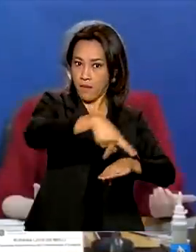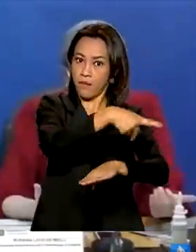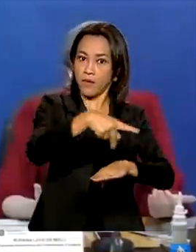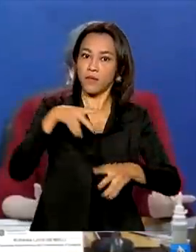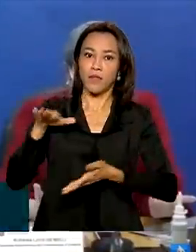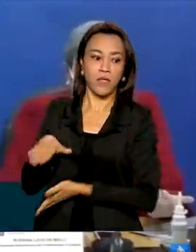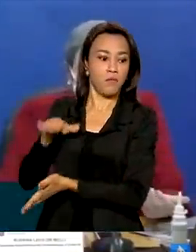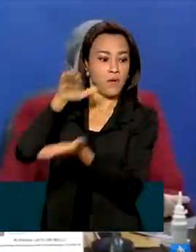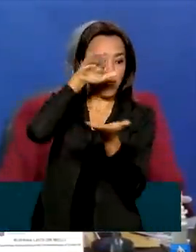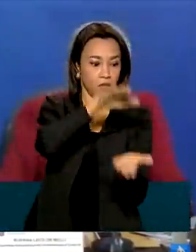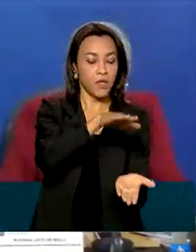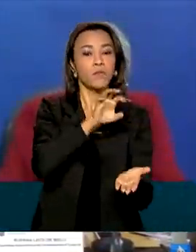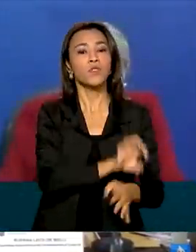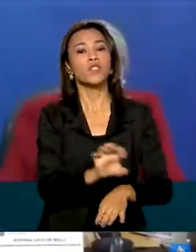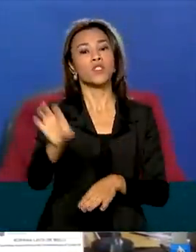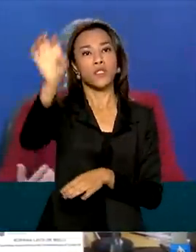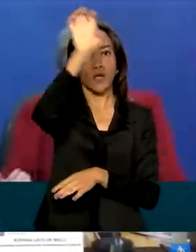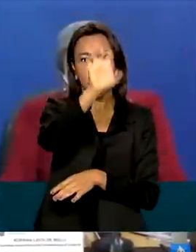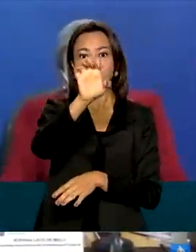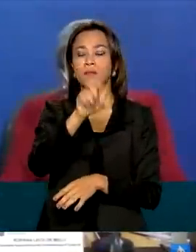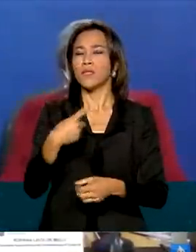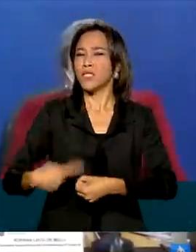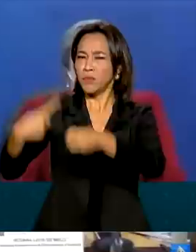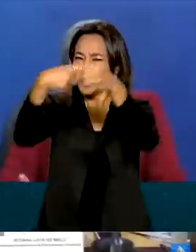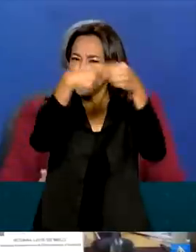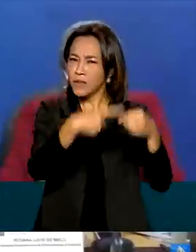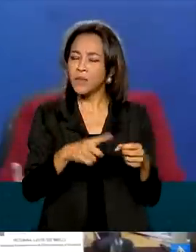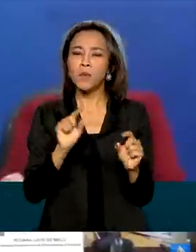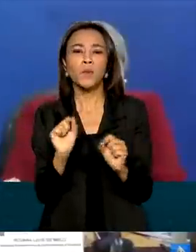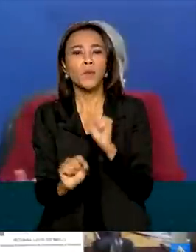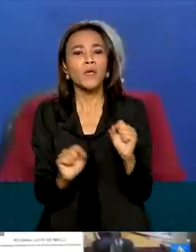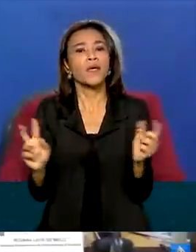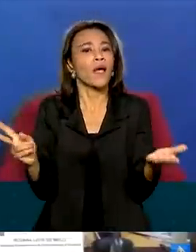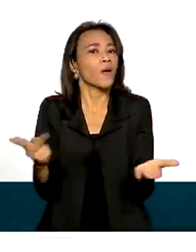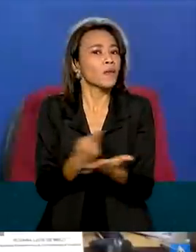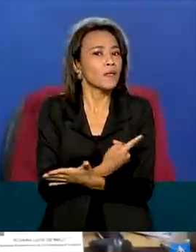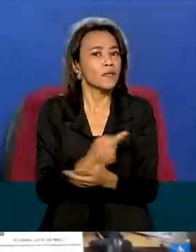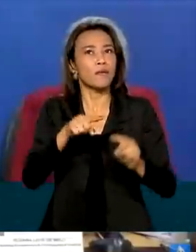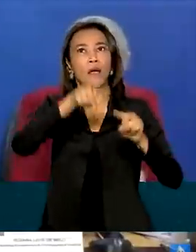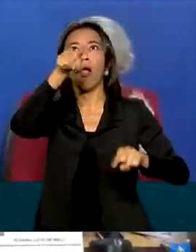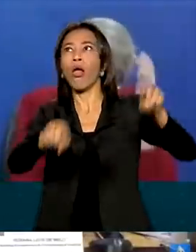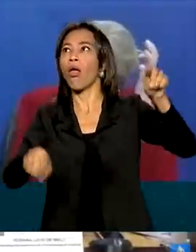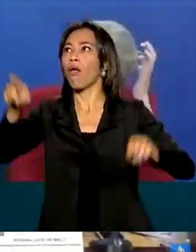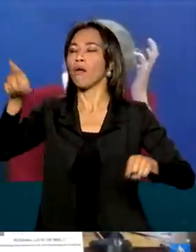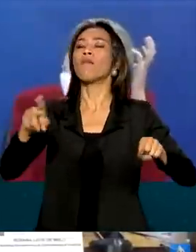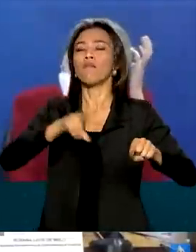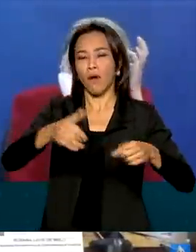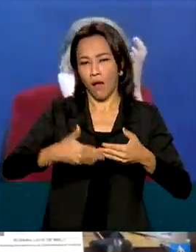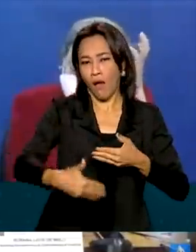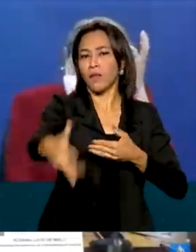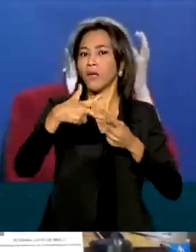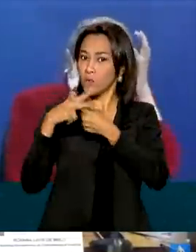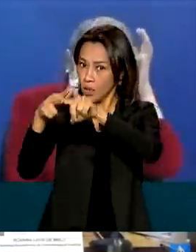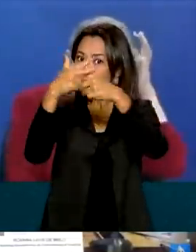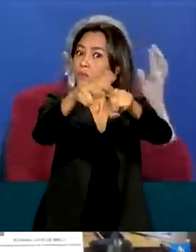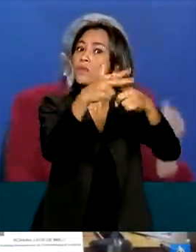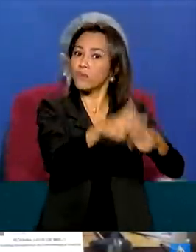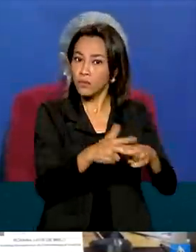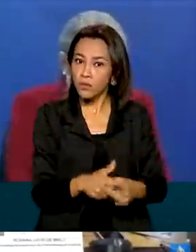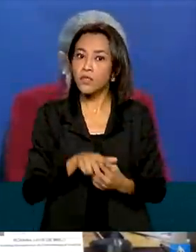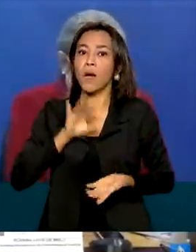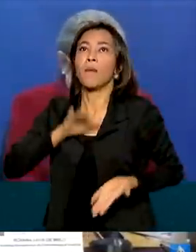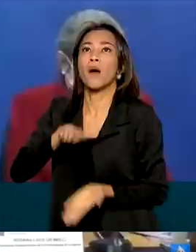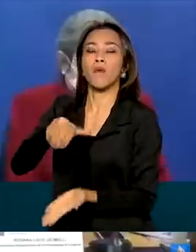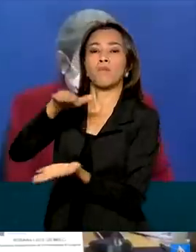estados e municípios o que ocasionou essa disparidade. Vai haver ajustes em função da